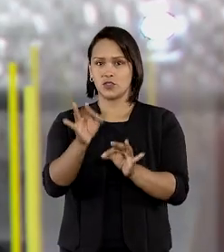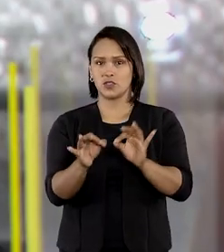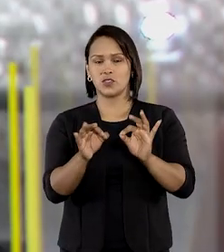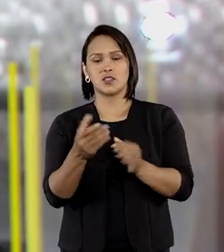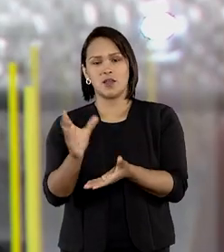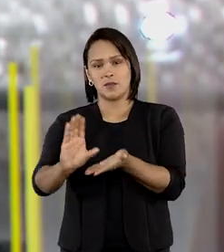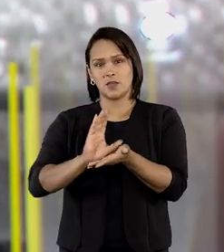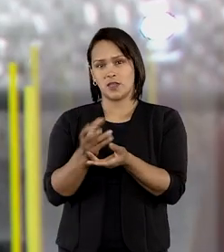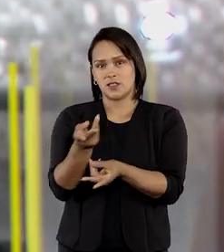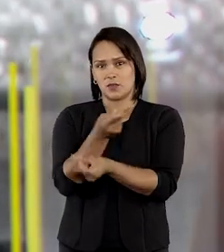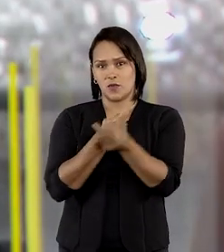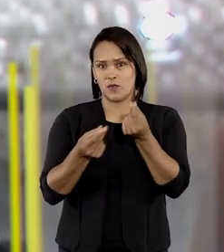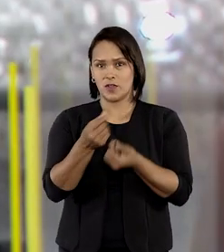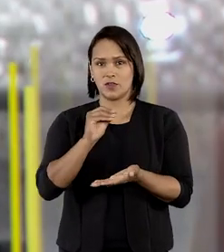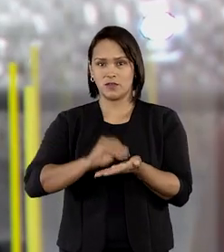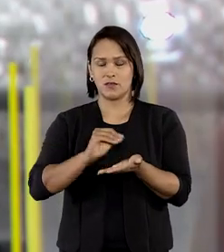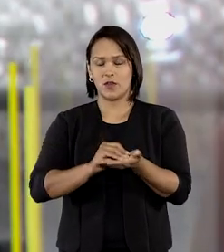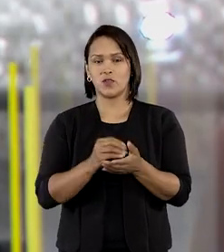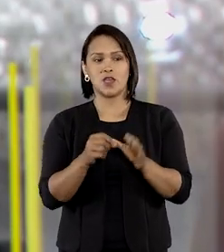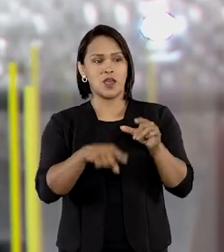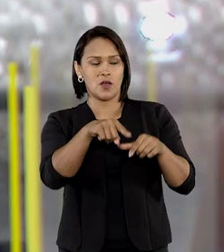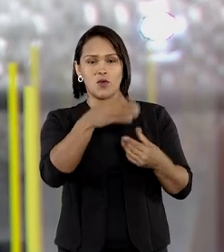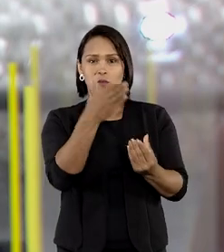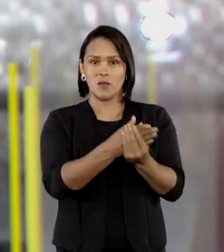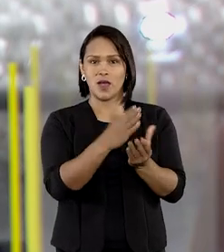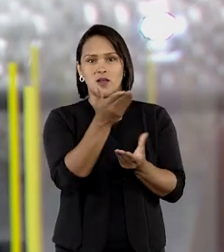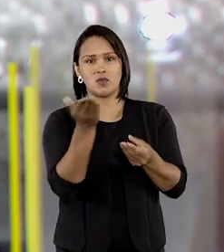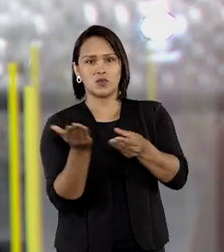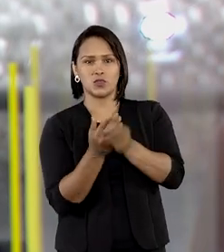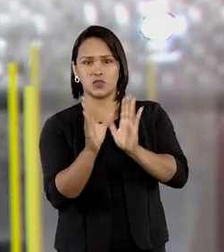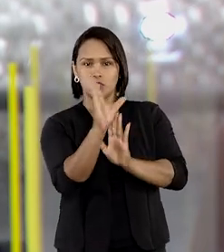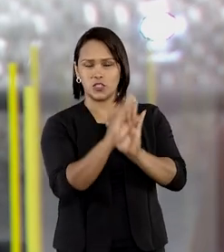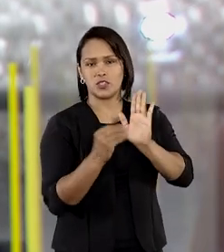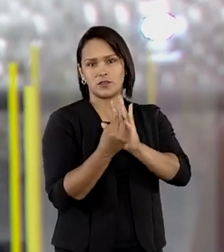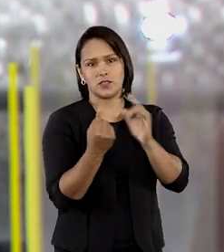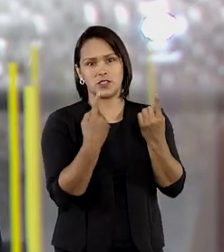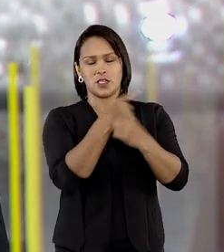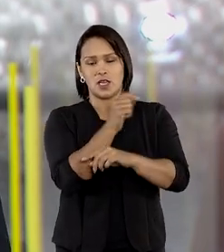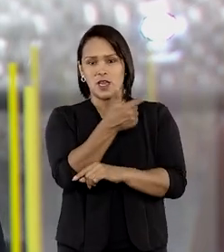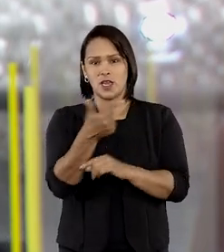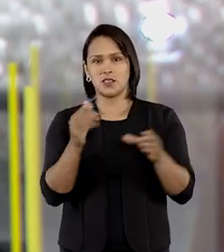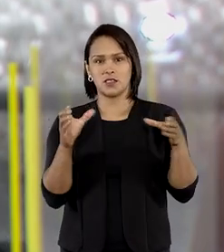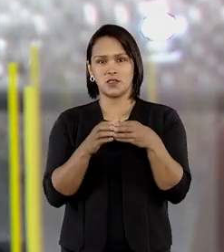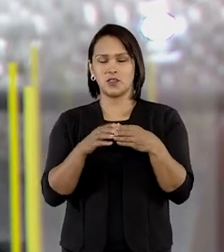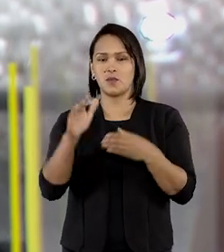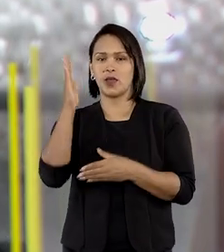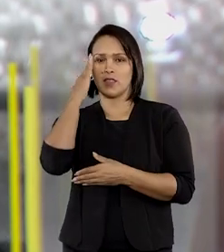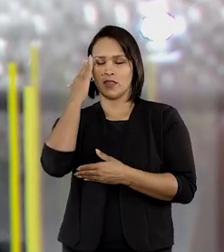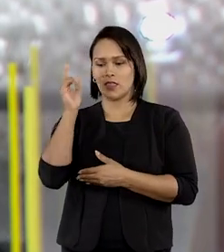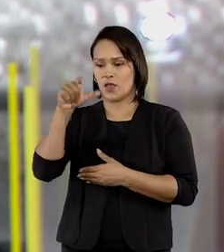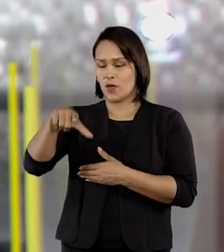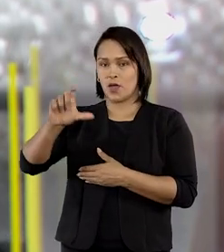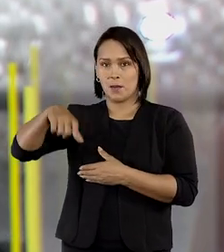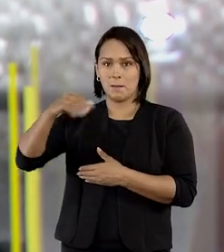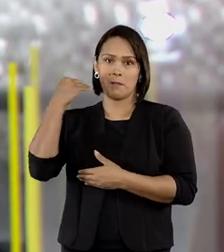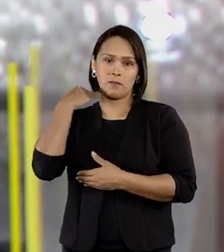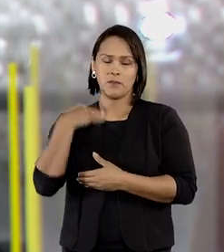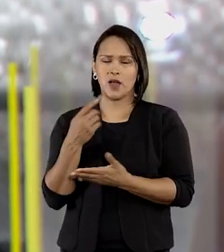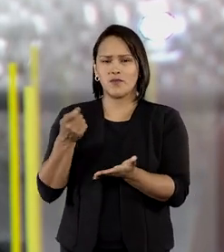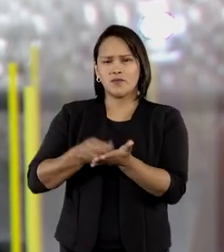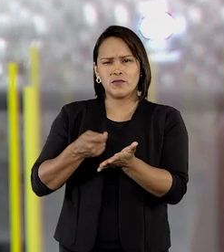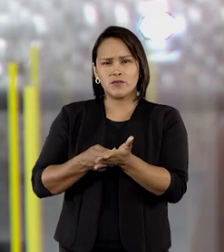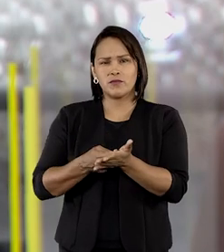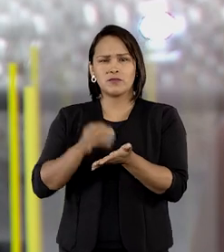caso que deu origem aos embargos de divergência, a segunda turma entendeu que a parte seccionária não cumpriu a obrigação de notificar